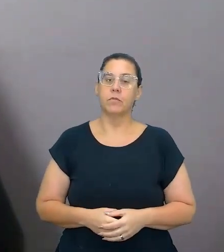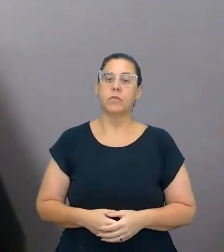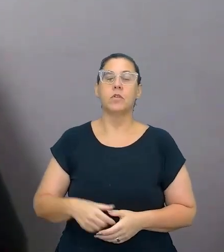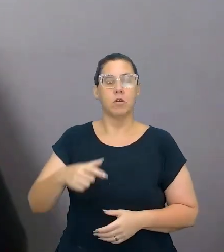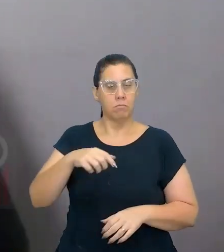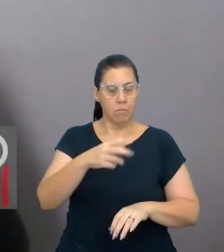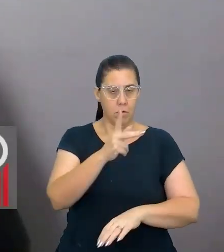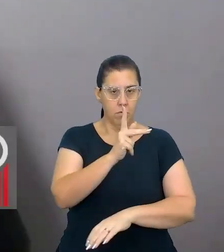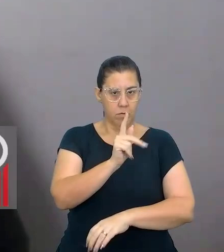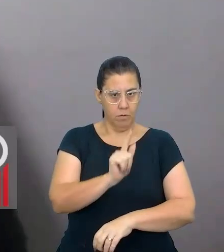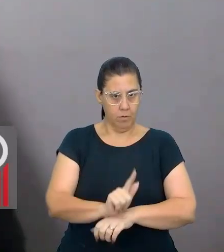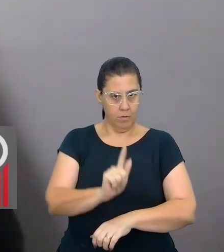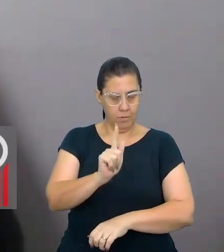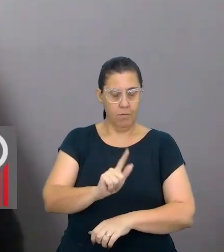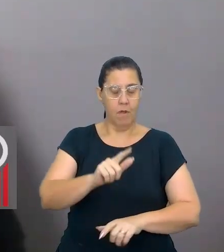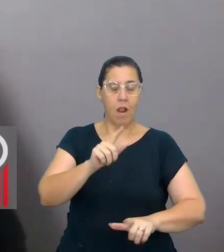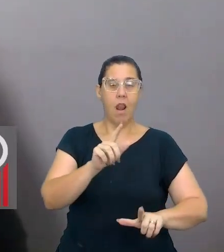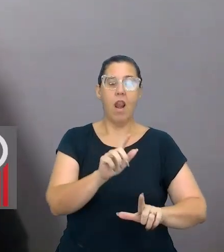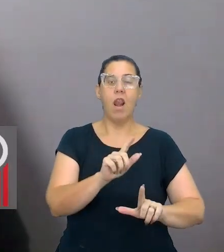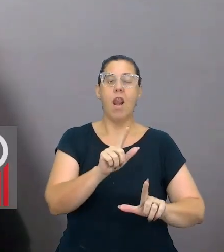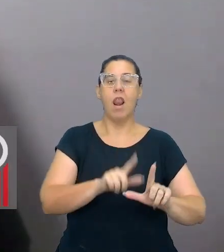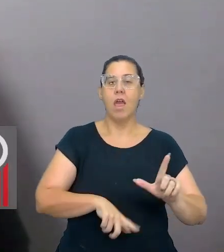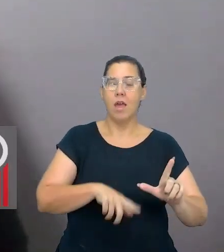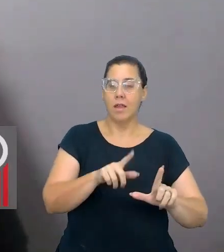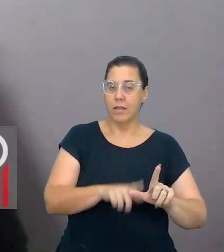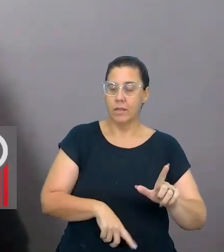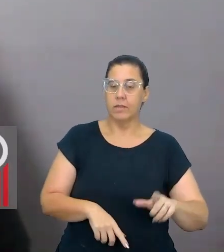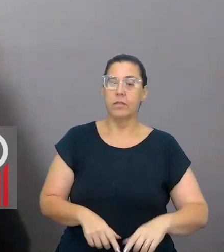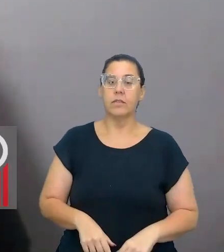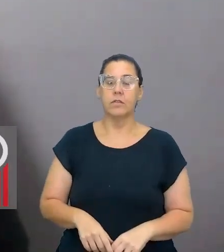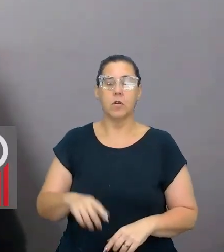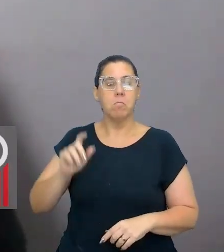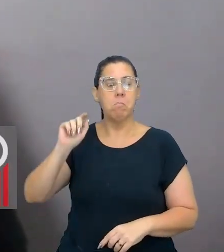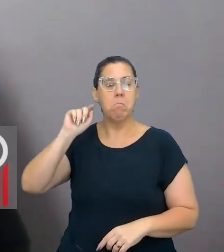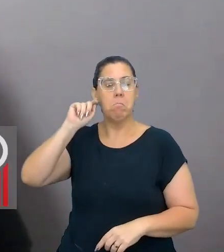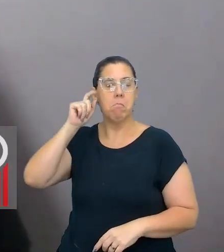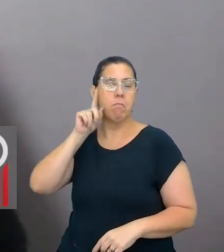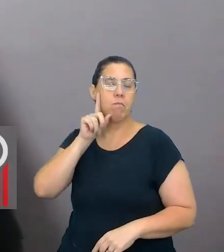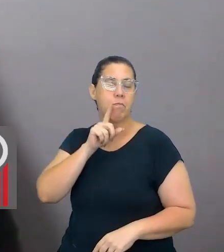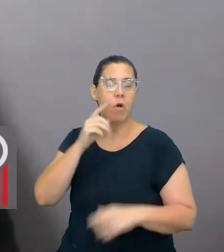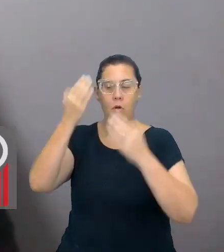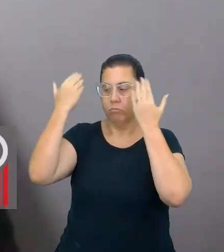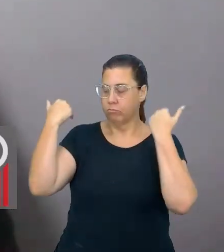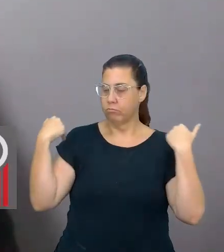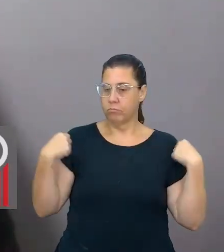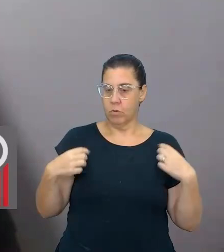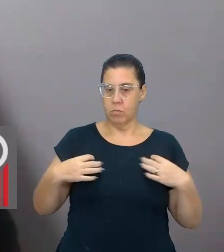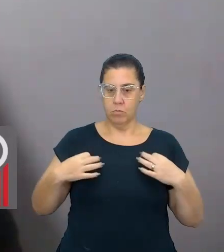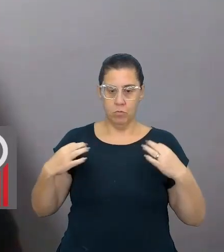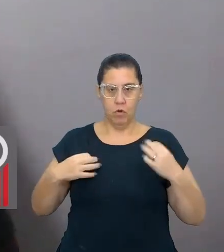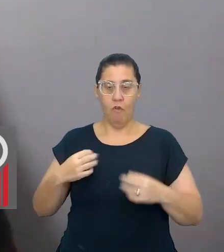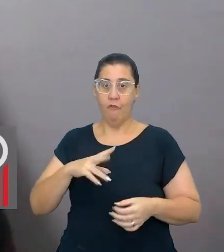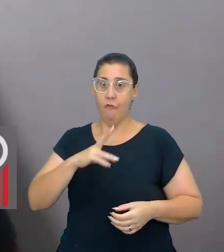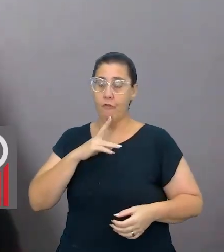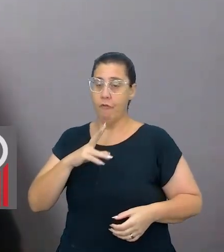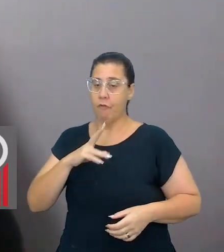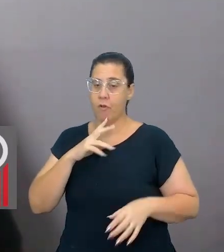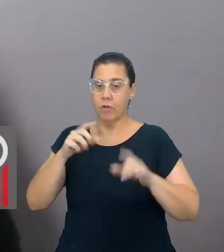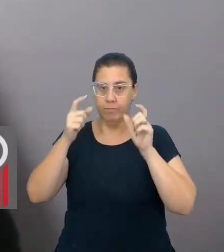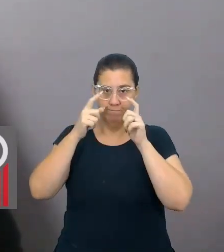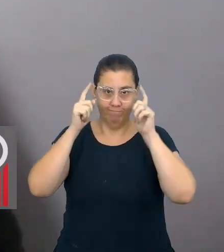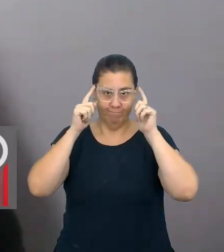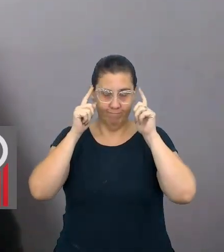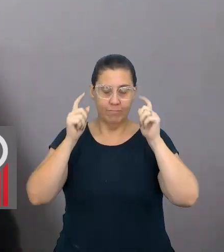graduada em Letras e Pedagogia, tenho pele morena, cabelos negros, compridos, estou usando uma blusa verde escura e estou usando